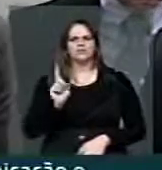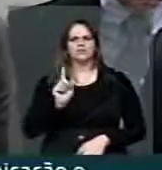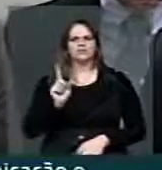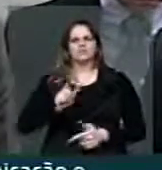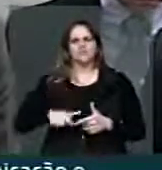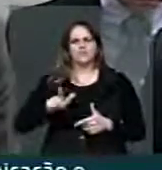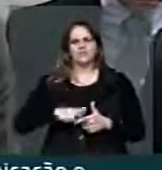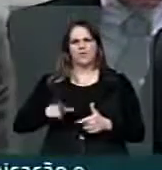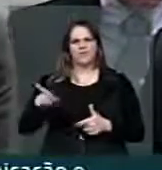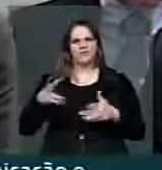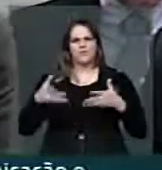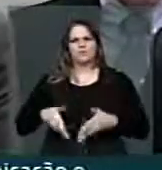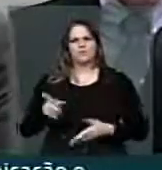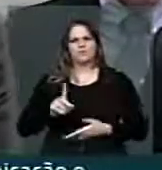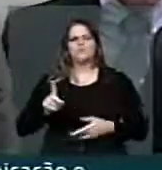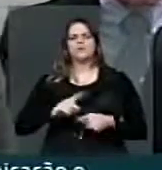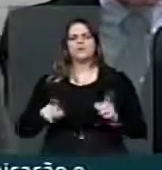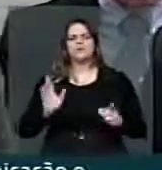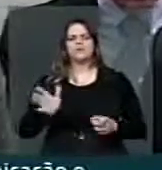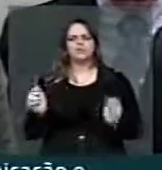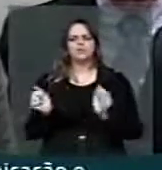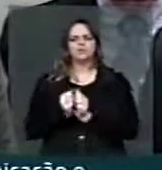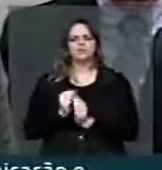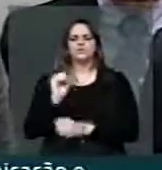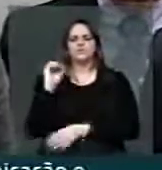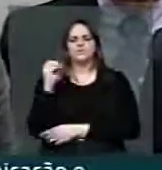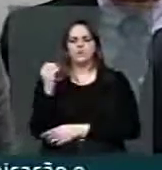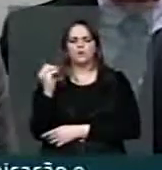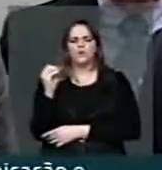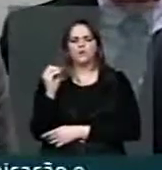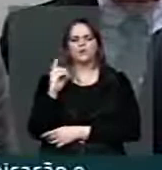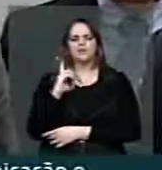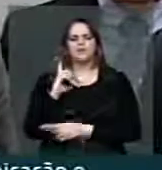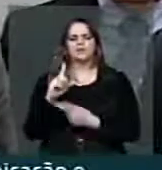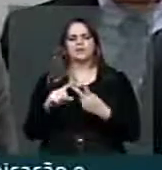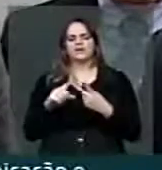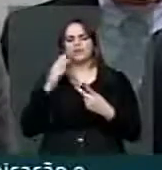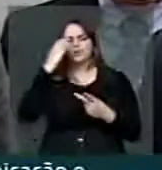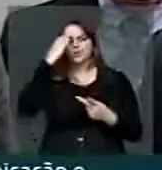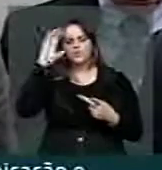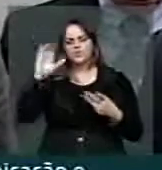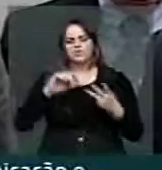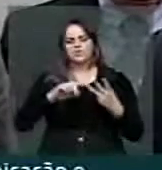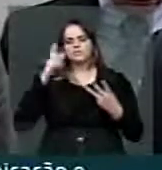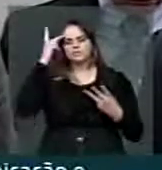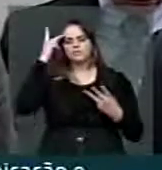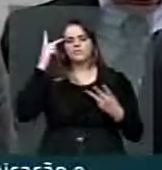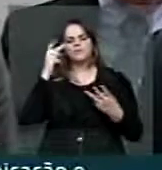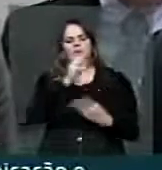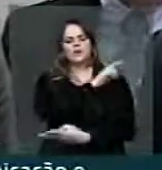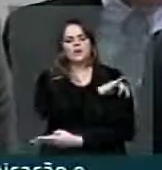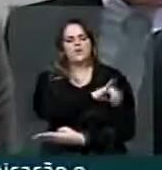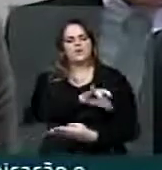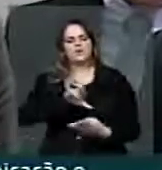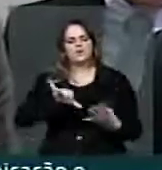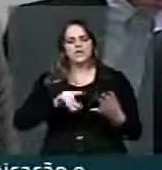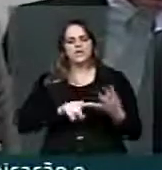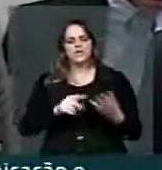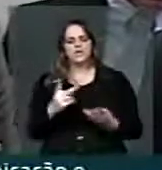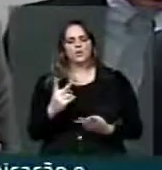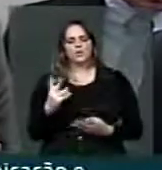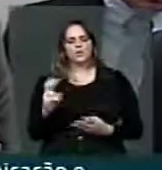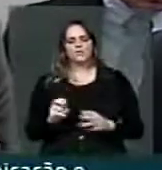na época, não é isso? Mas tivemos juntos em Porto Alegre, houve uma audiência pública também em Curitiba, São Paulo, Rio de Janeiro, duas em